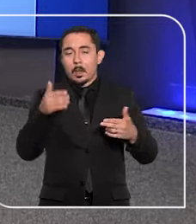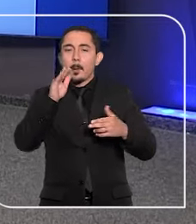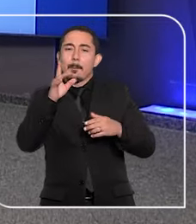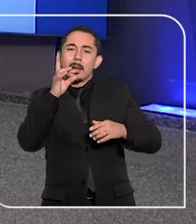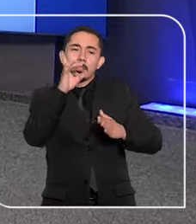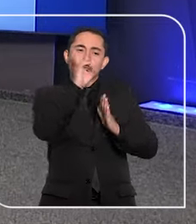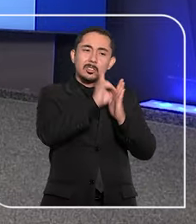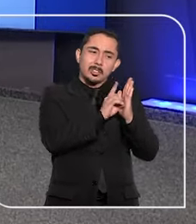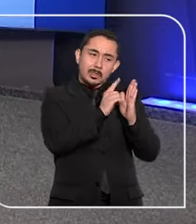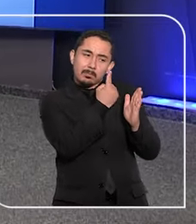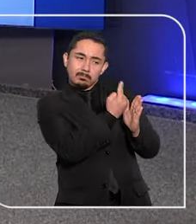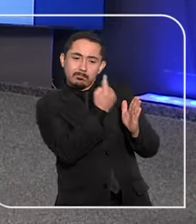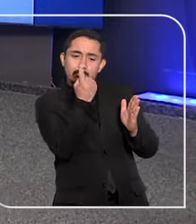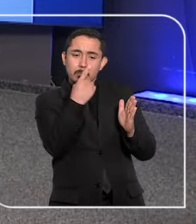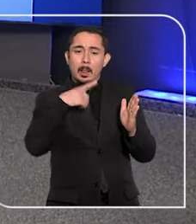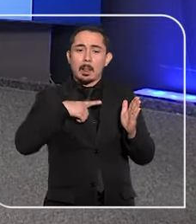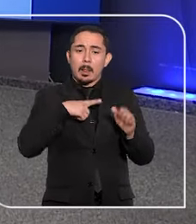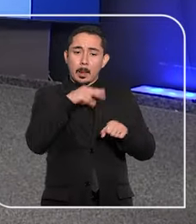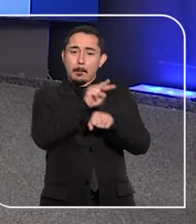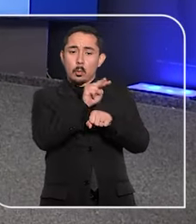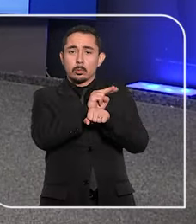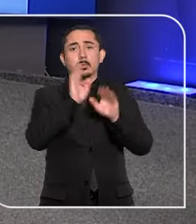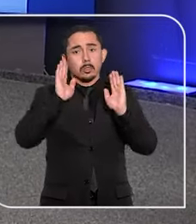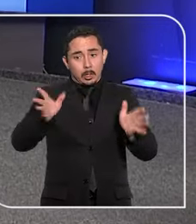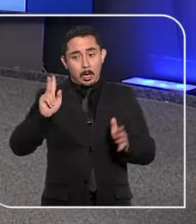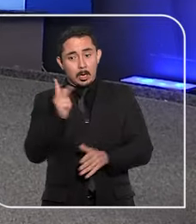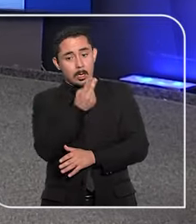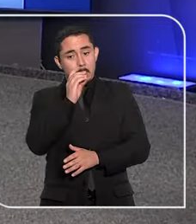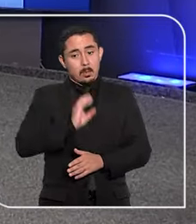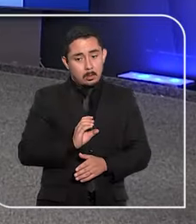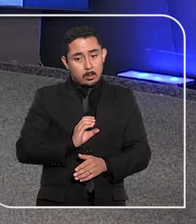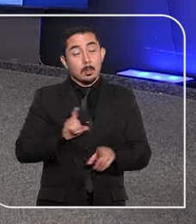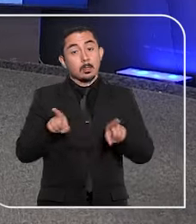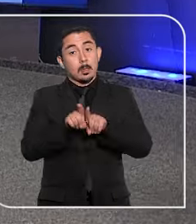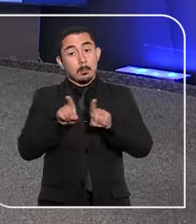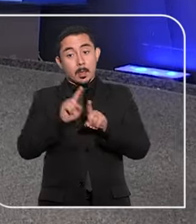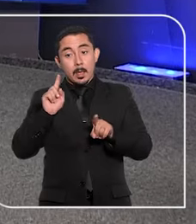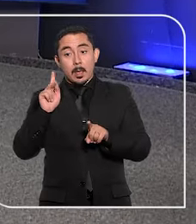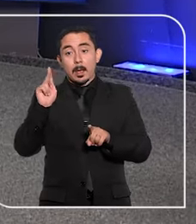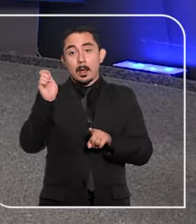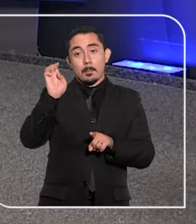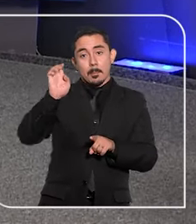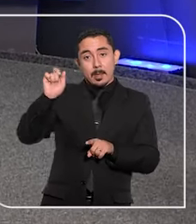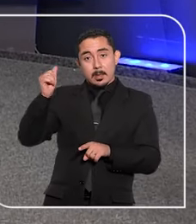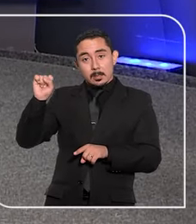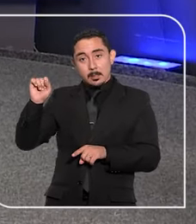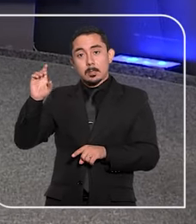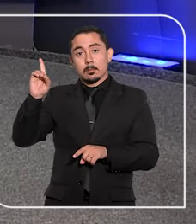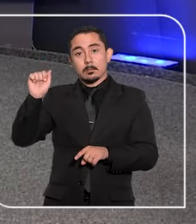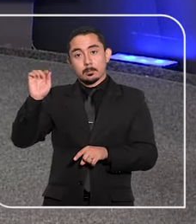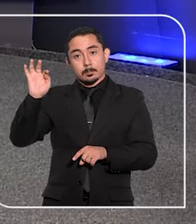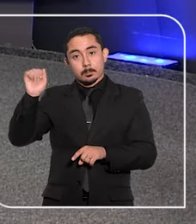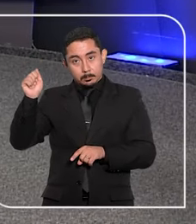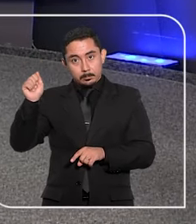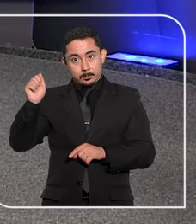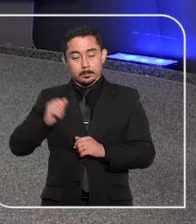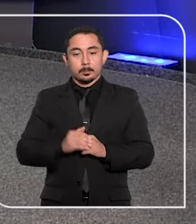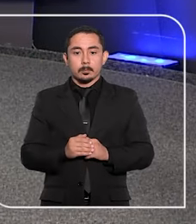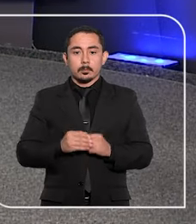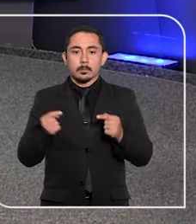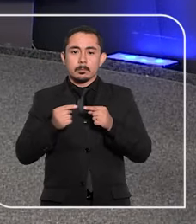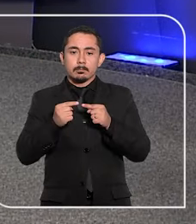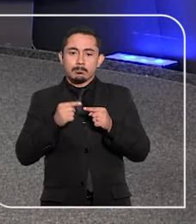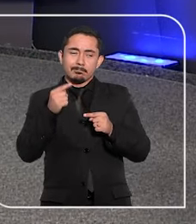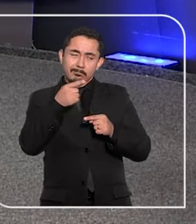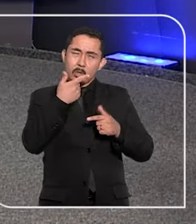direitos que falei em particular já são protegidos pelo habeas corpus e pelo habeas data, duas categorias de processo que